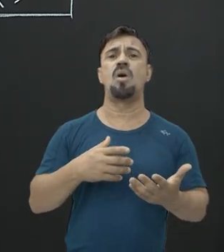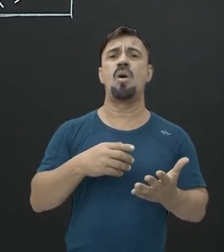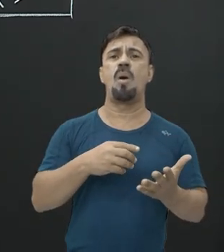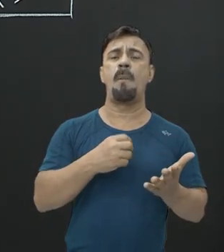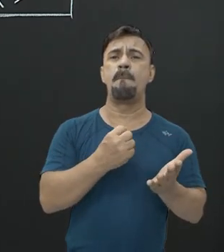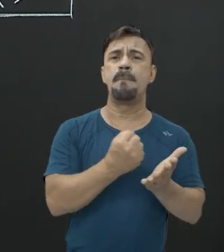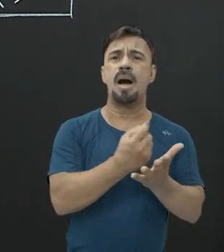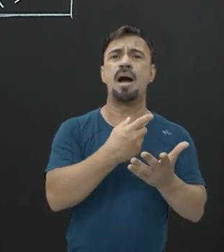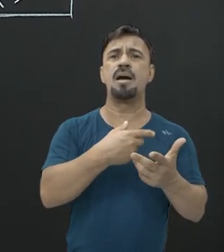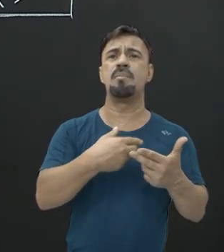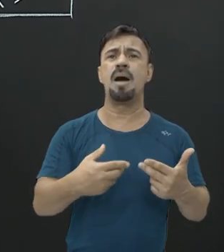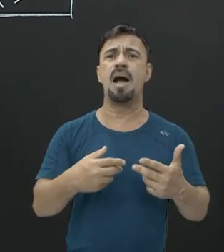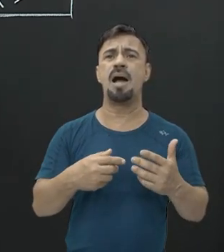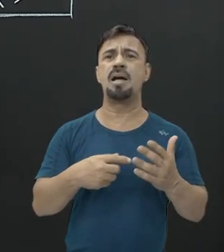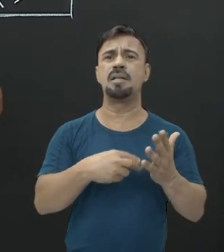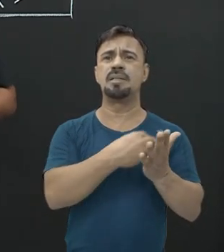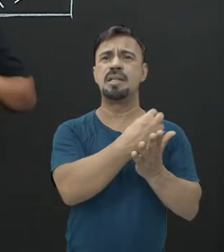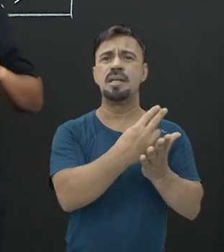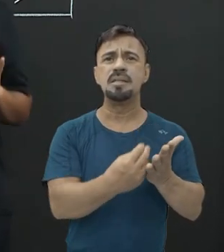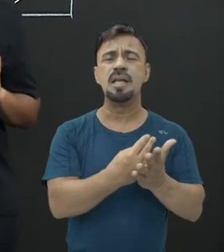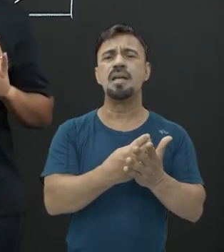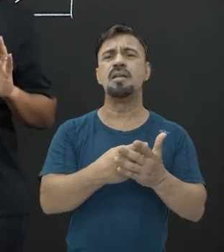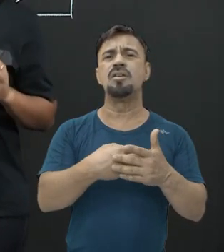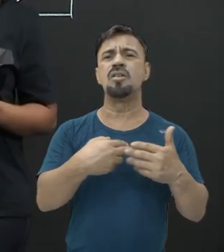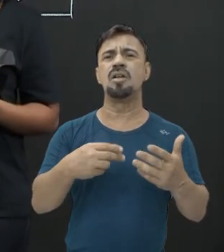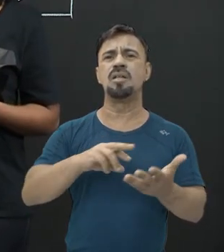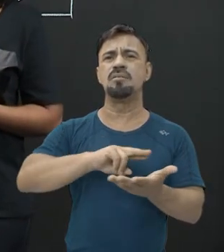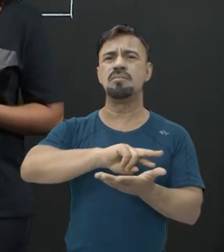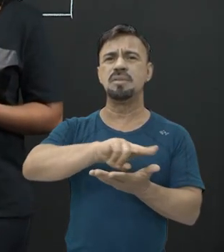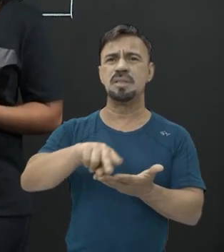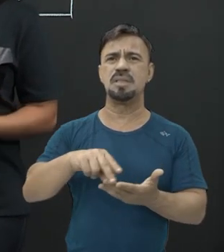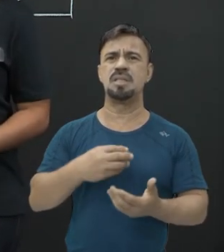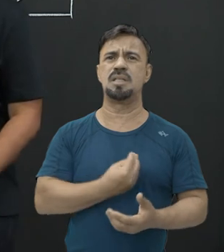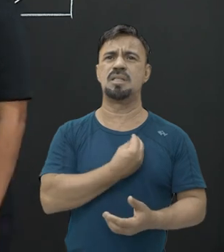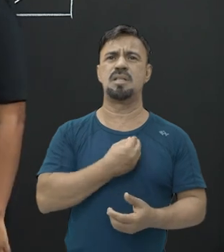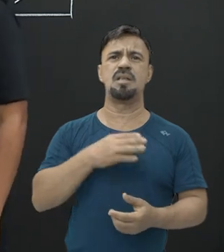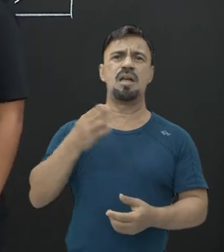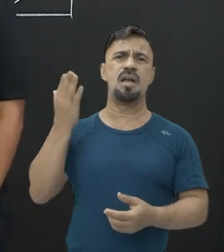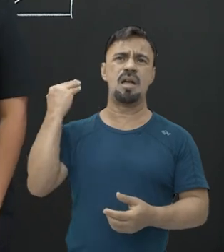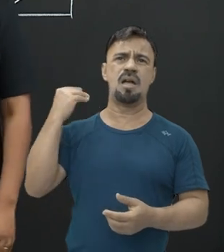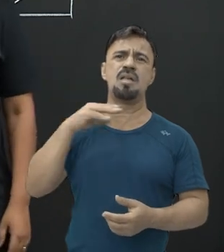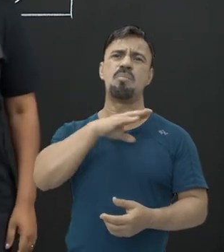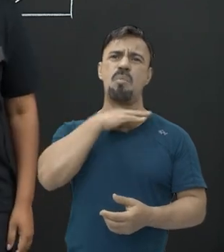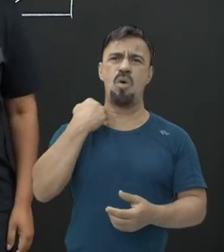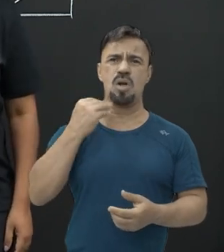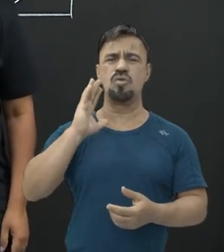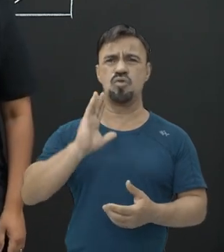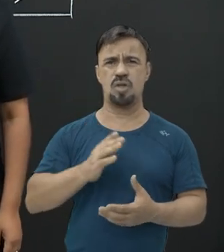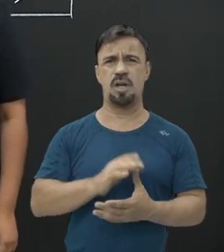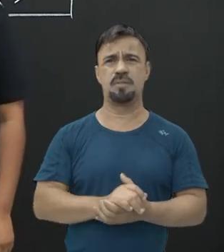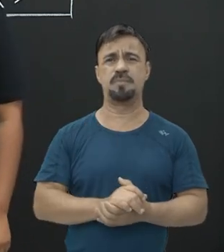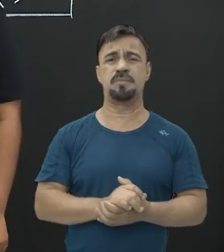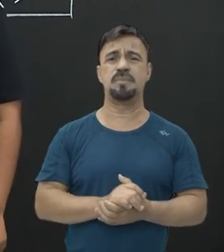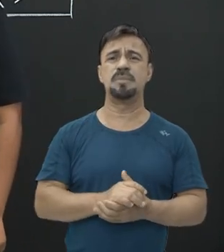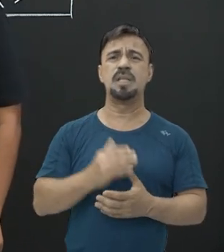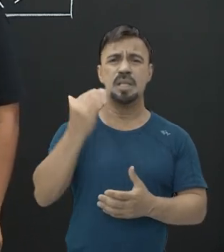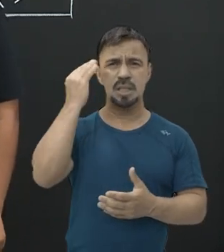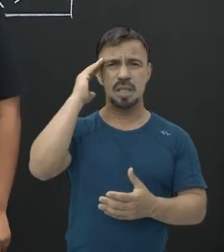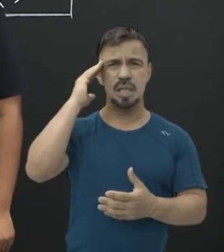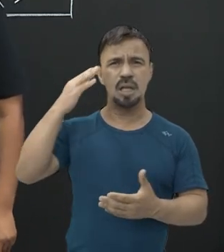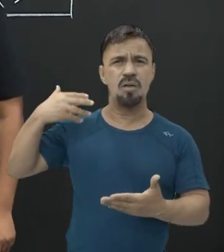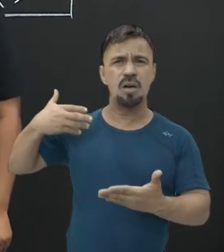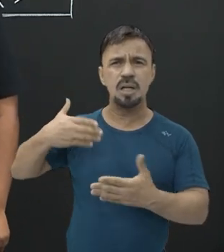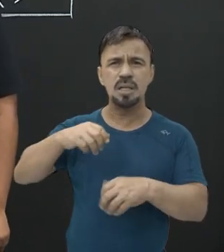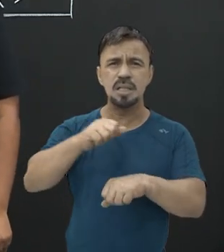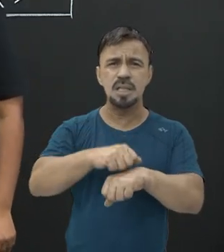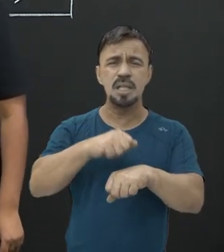marcas, traços. Então, partes dos seres que já viveram. Então, entendido o que são os fósseis, entendeu que tem que ser